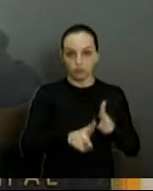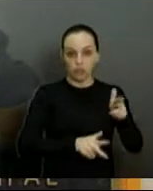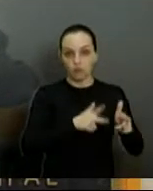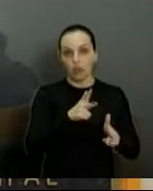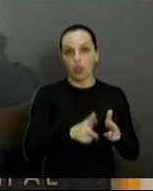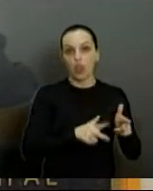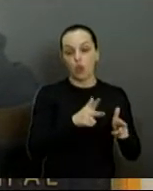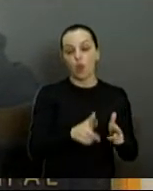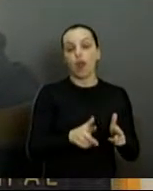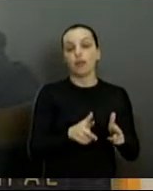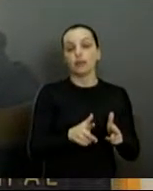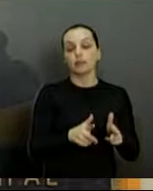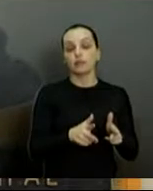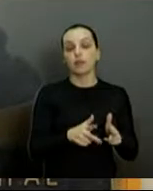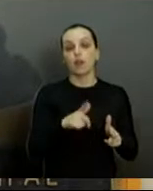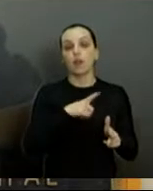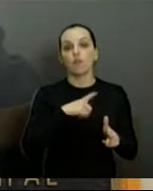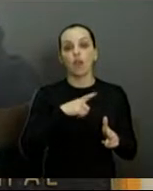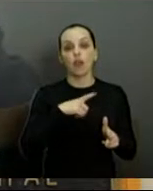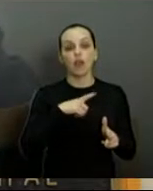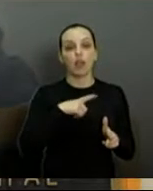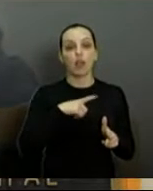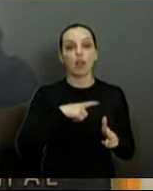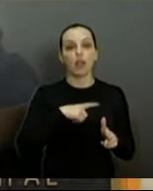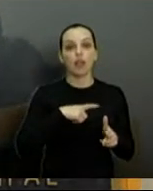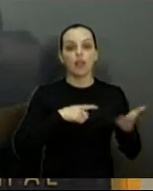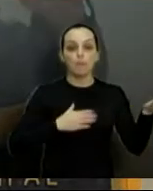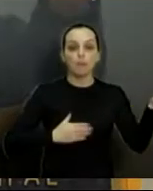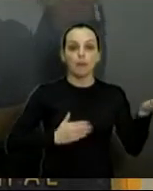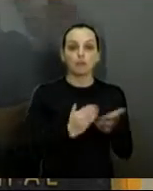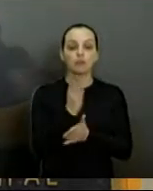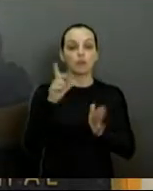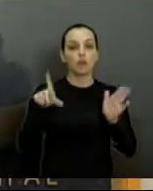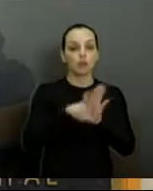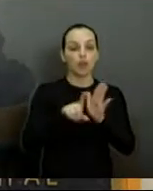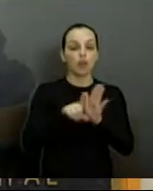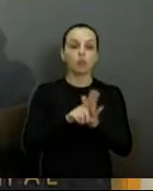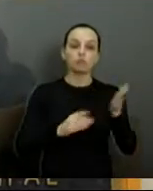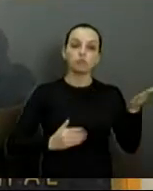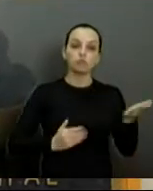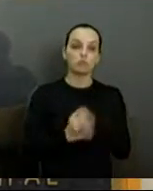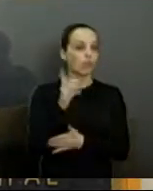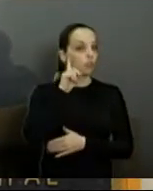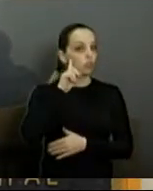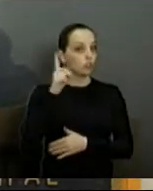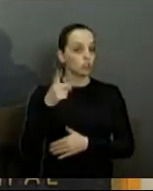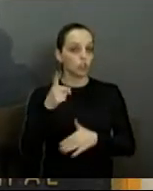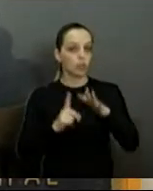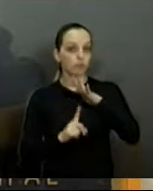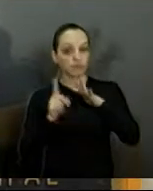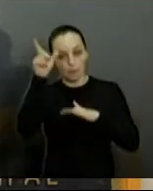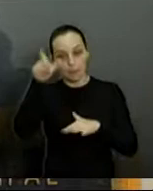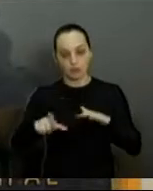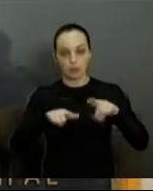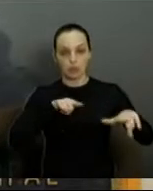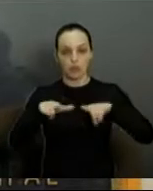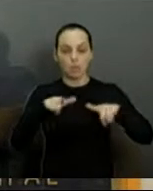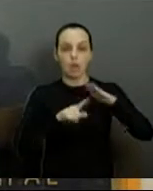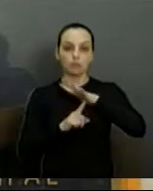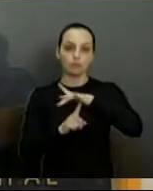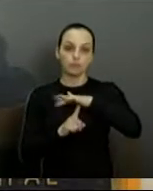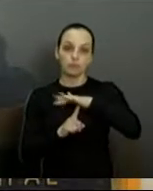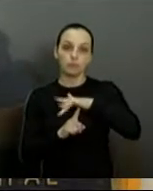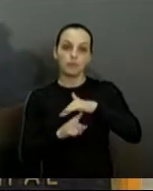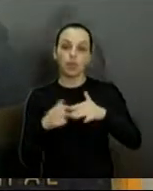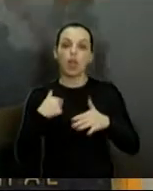Às 17 horas, o dia do feirante. Vou fazer de tudo para estar presente. Como eu disse aqui no dia na